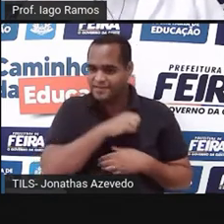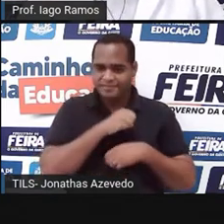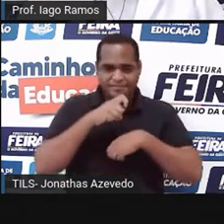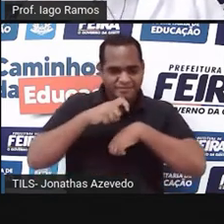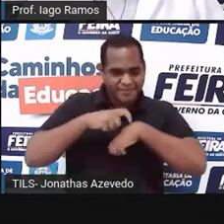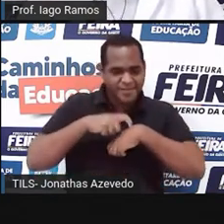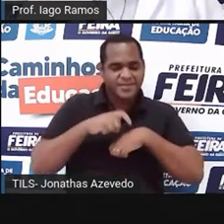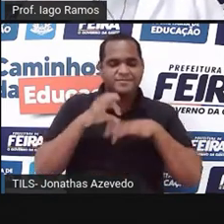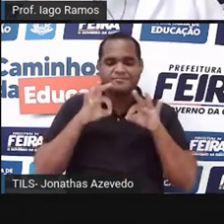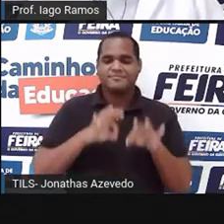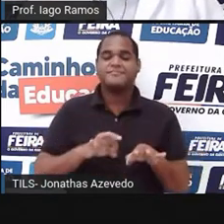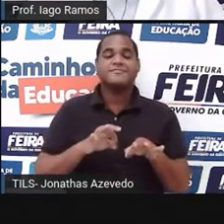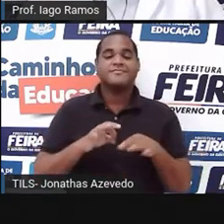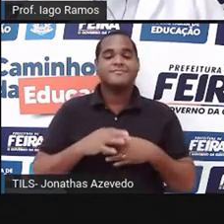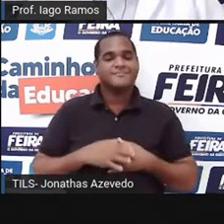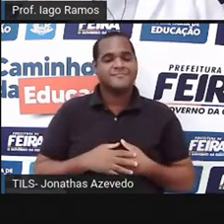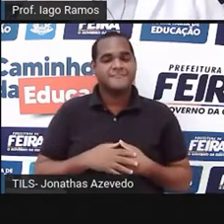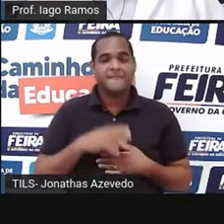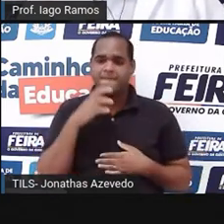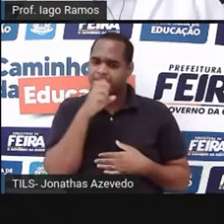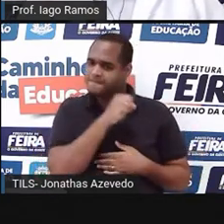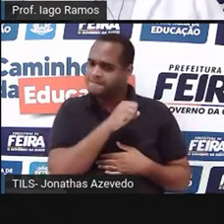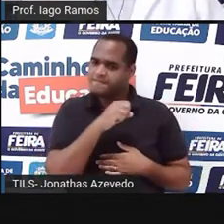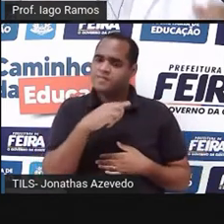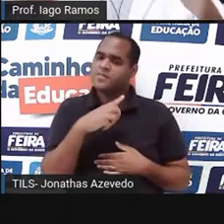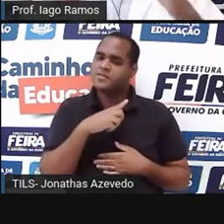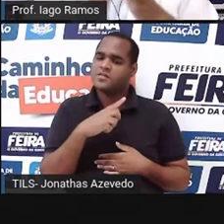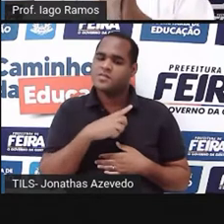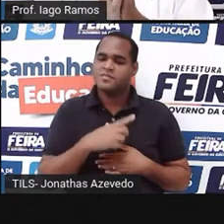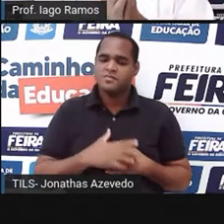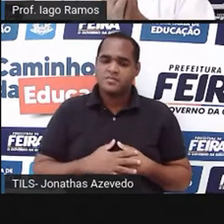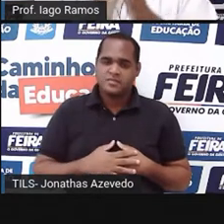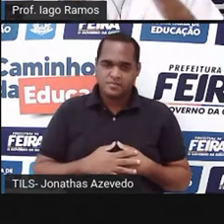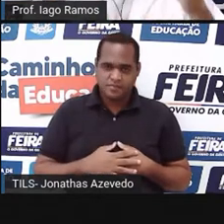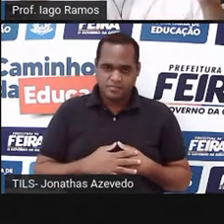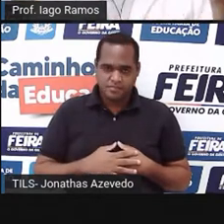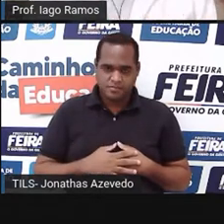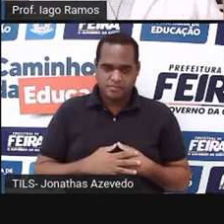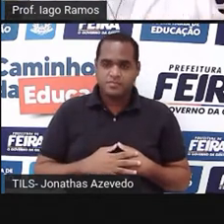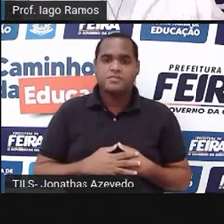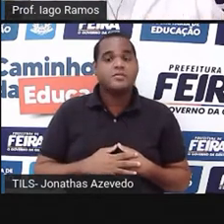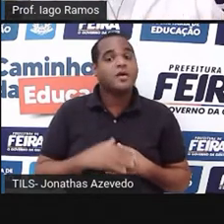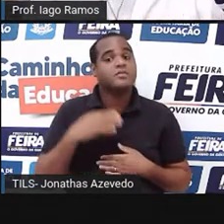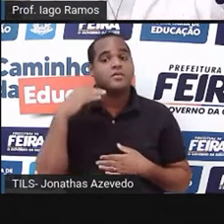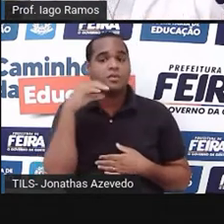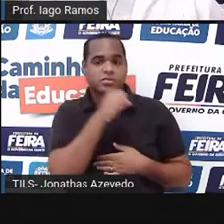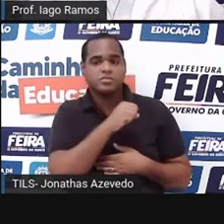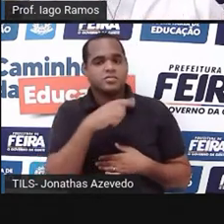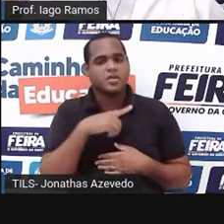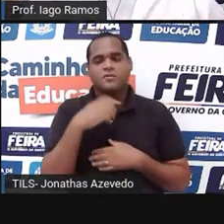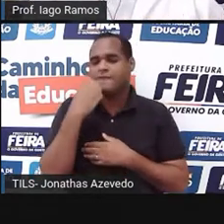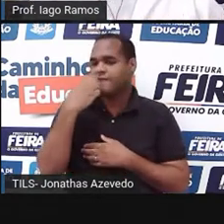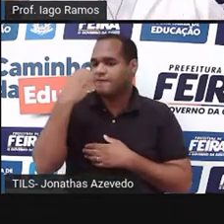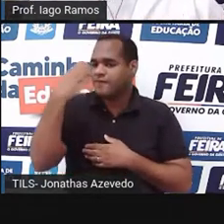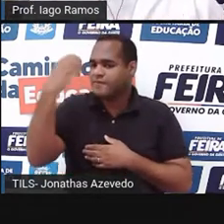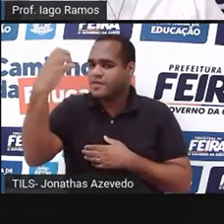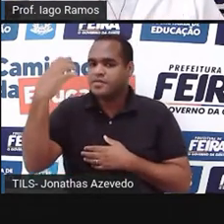que você está fazendo uma velocidade, tá? E aí, quanto mais rápido você viaja,